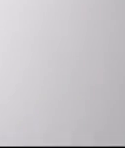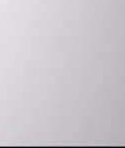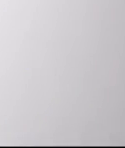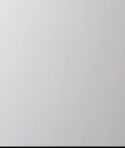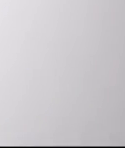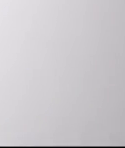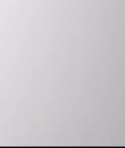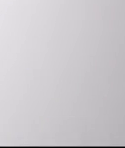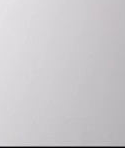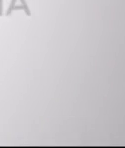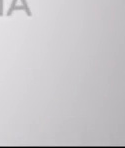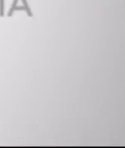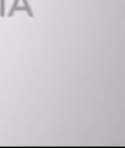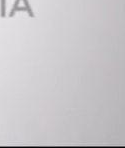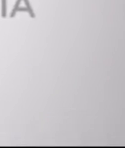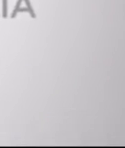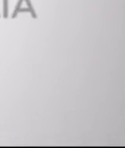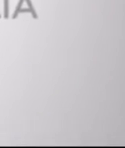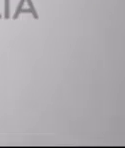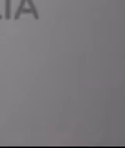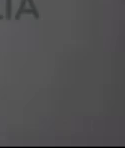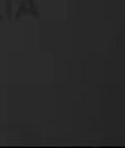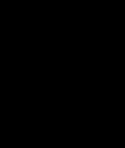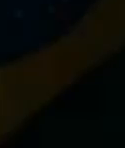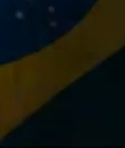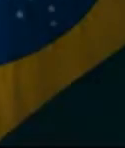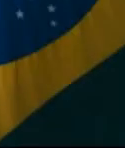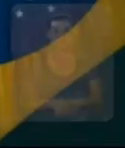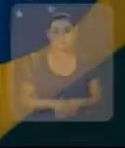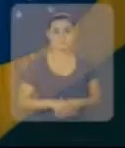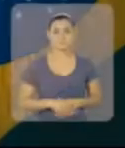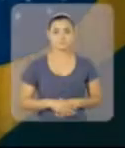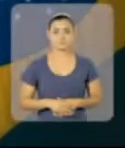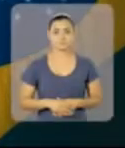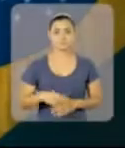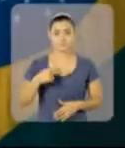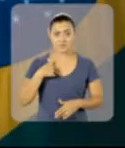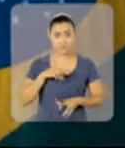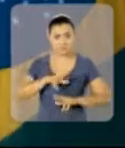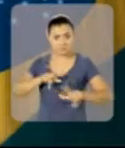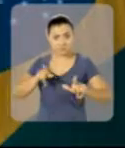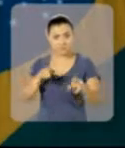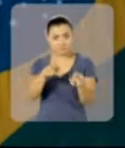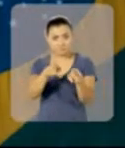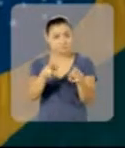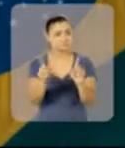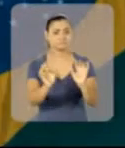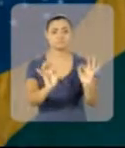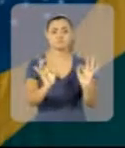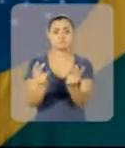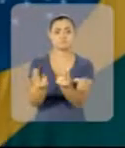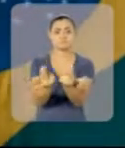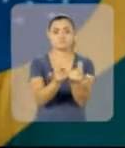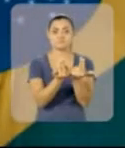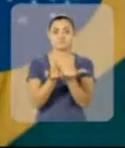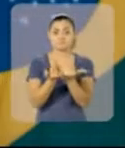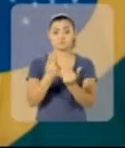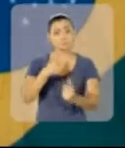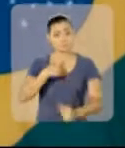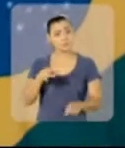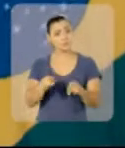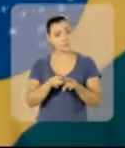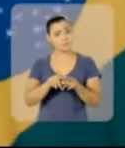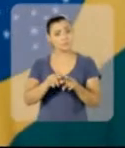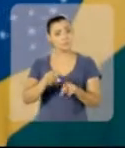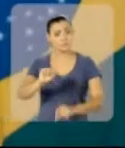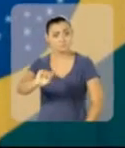Começa agora o programa Geraldo Alckmin, presidente. Eu não sou diferente de você. Eu